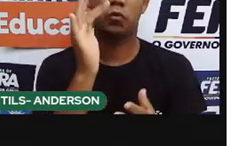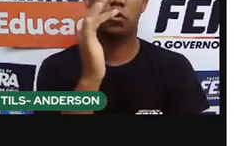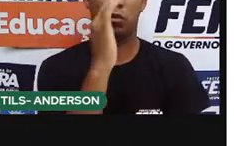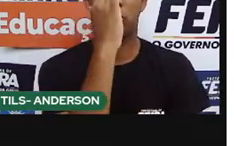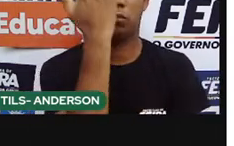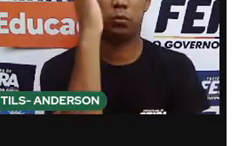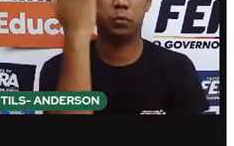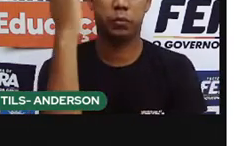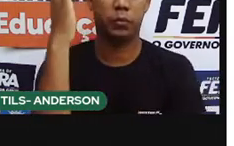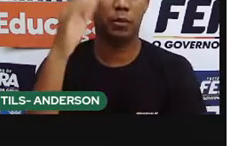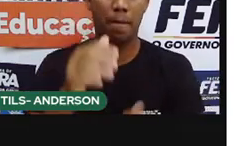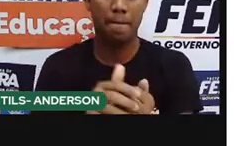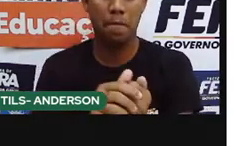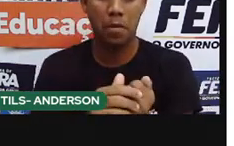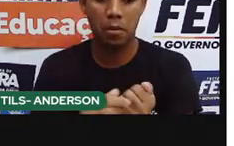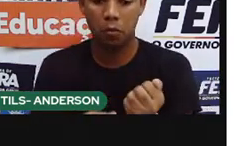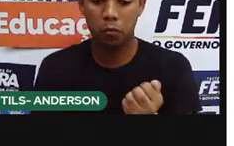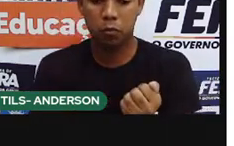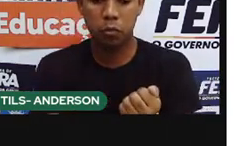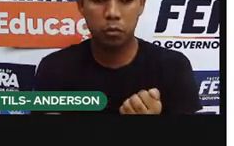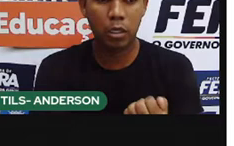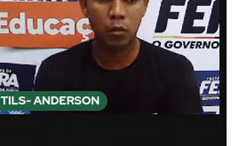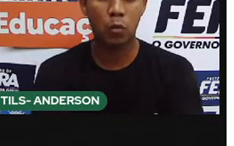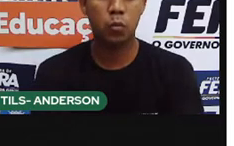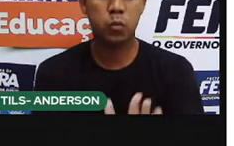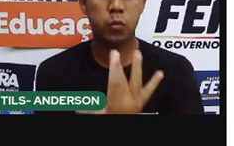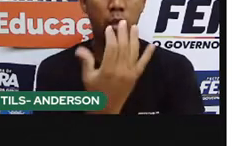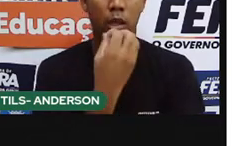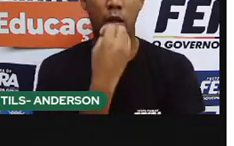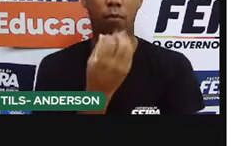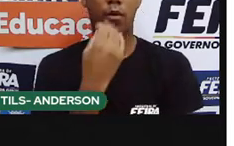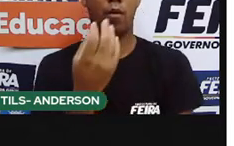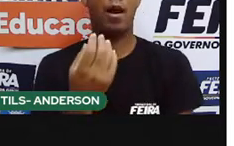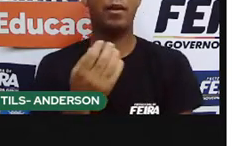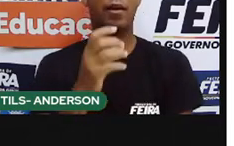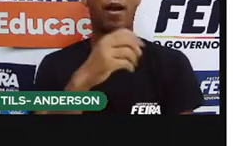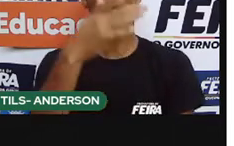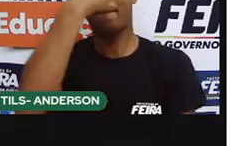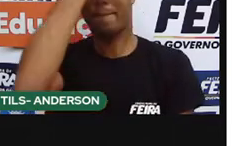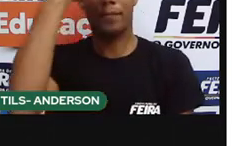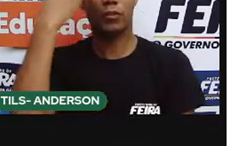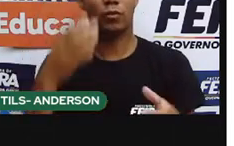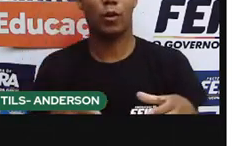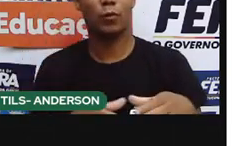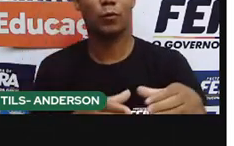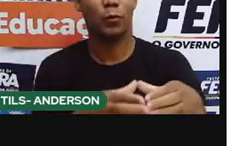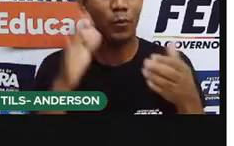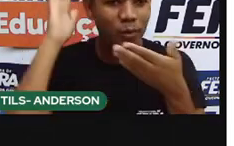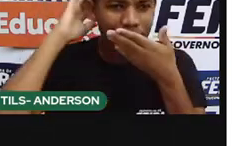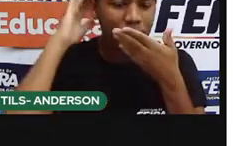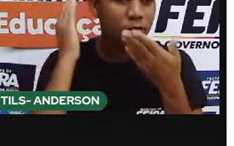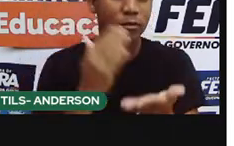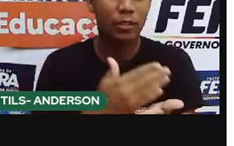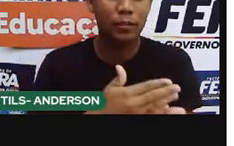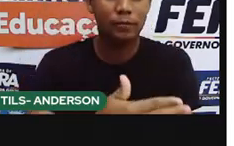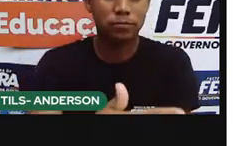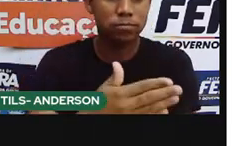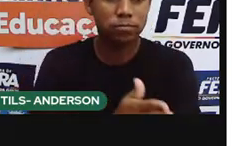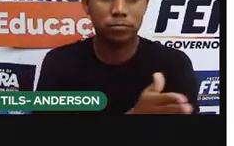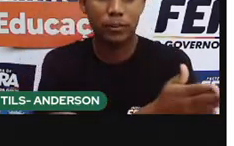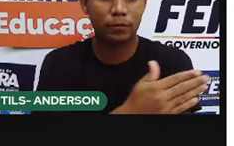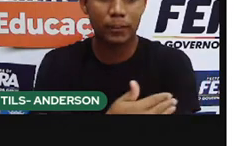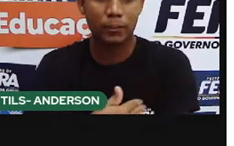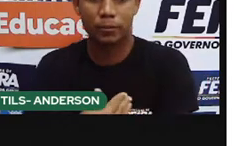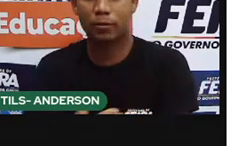e eu conseguir uma pequena quantidade de alimento, pronto. Todo mundo na tribo vai fazer o quê? O consumo desse milho. Mas se Anderson,